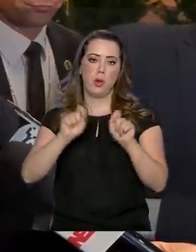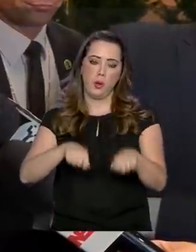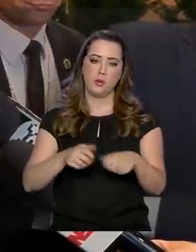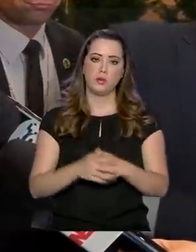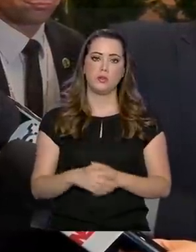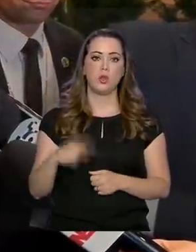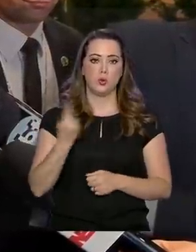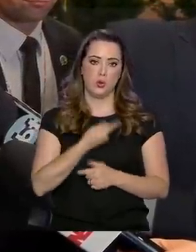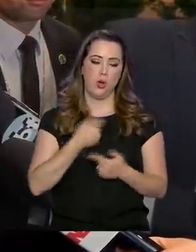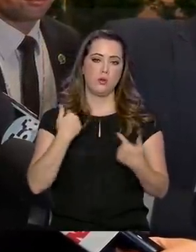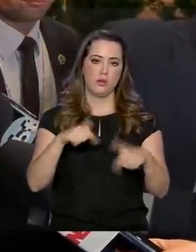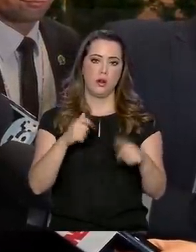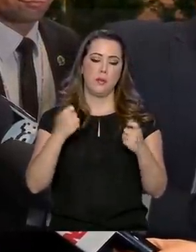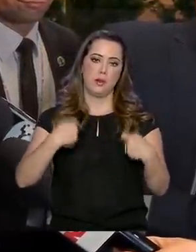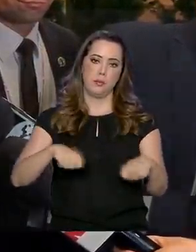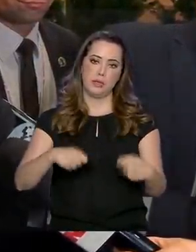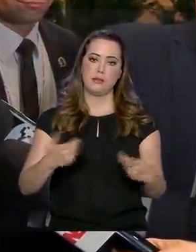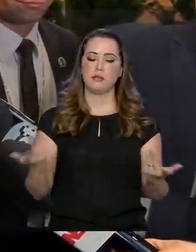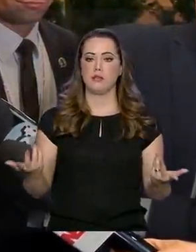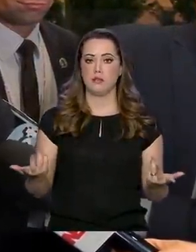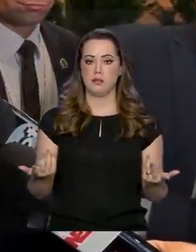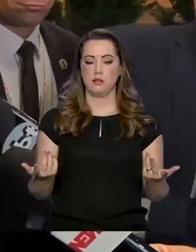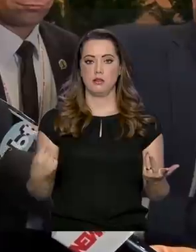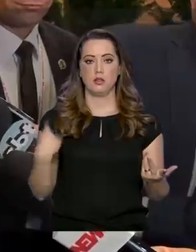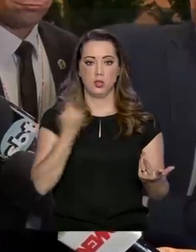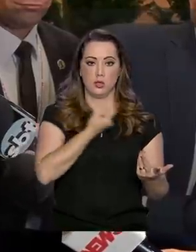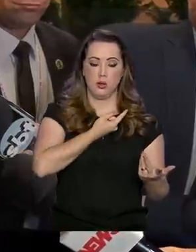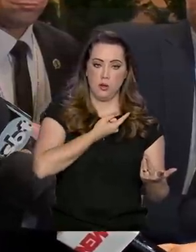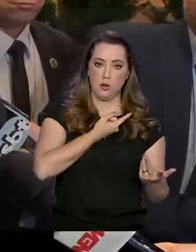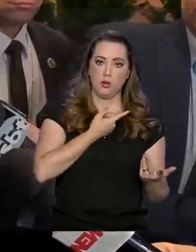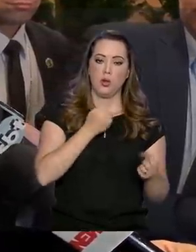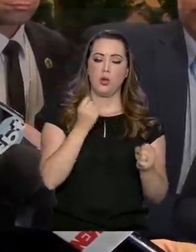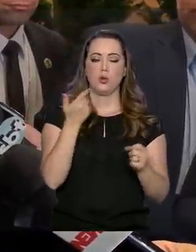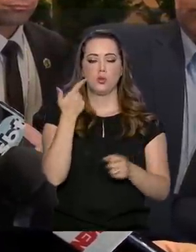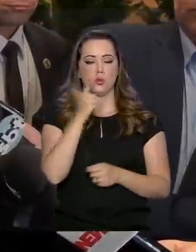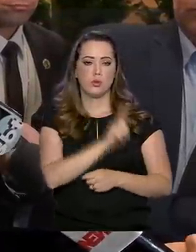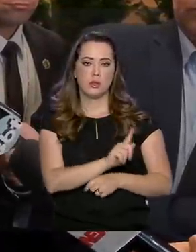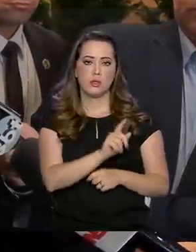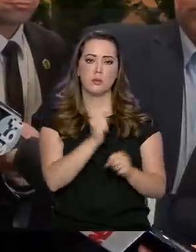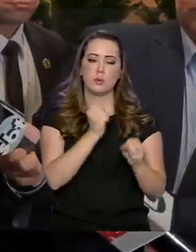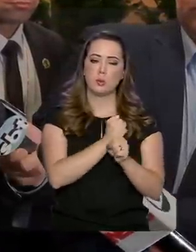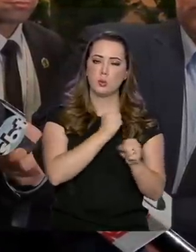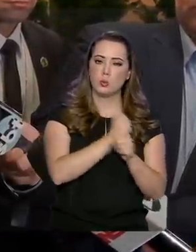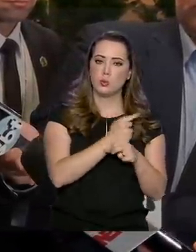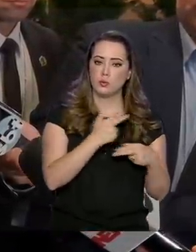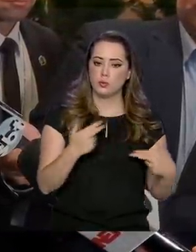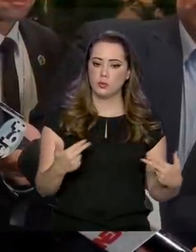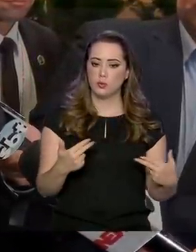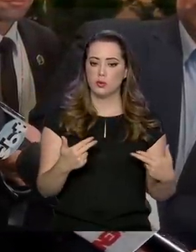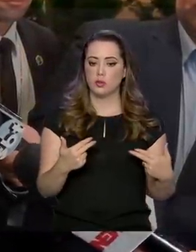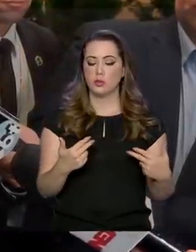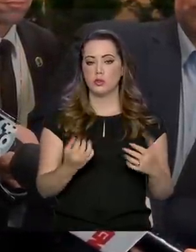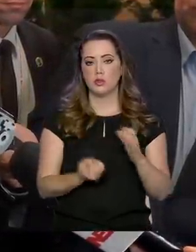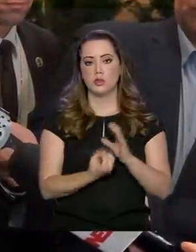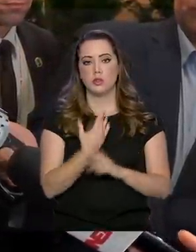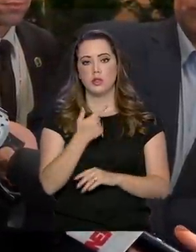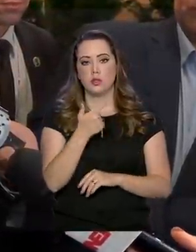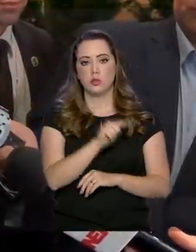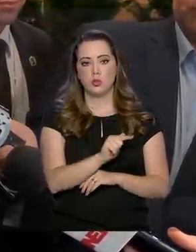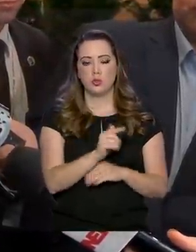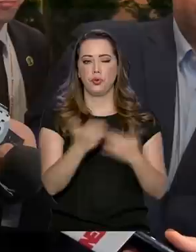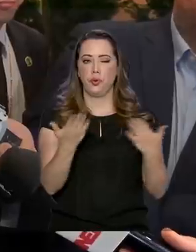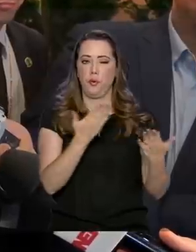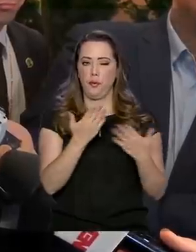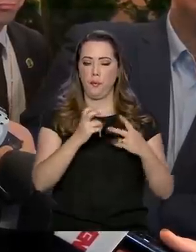Tem que fazer a nossa parte. Nós conseguimos, por exemplo, através de infraestrutura, fazer renascer o modal